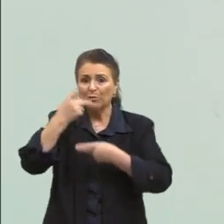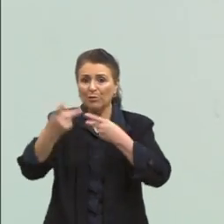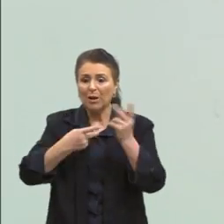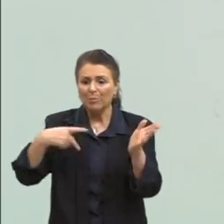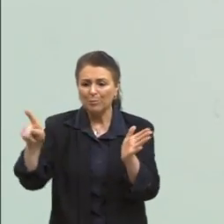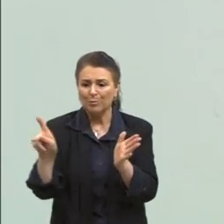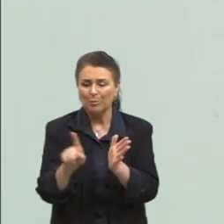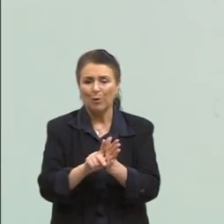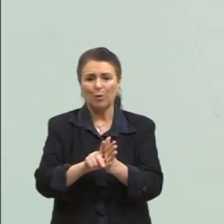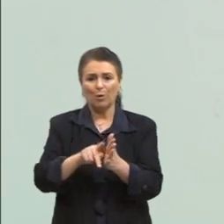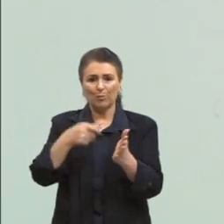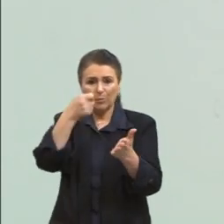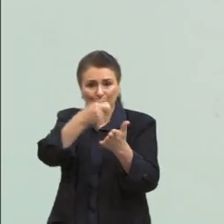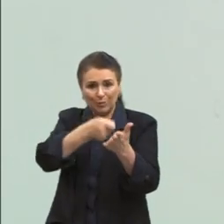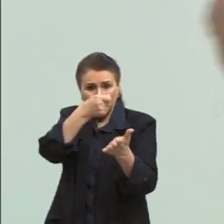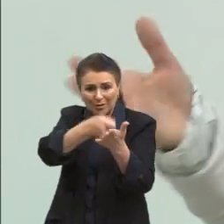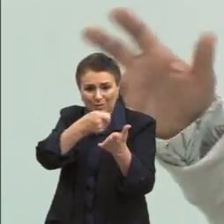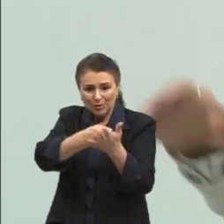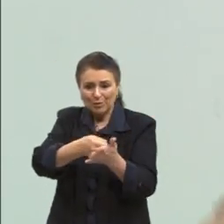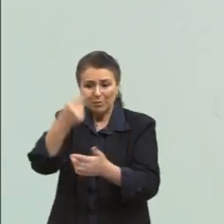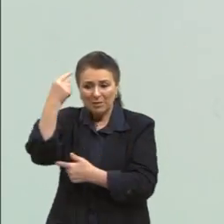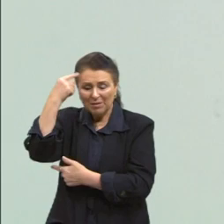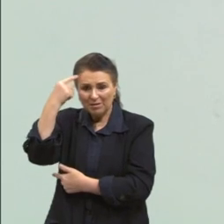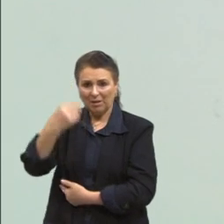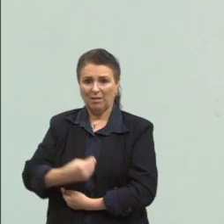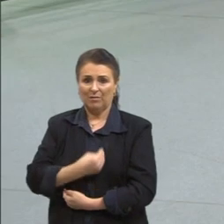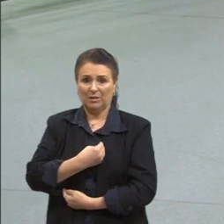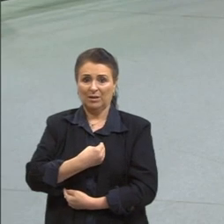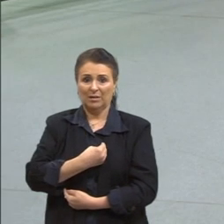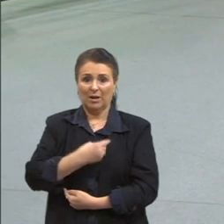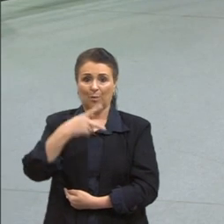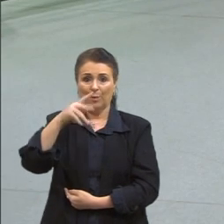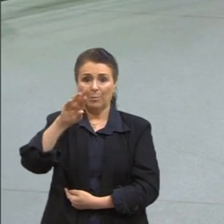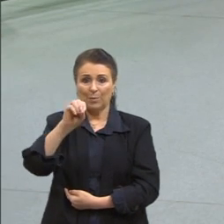da sua tentativa de pensar a vida. É uma prosa poética.